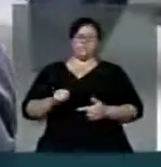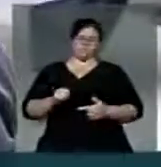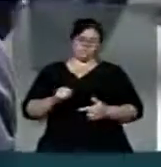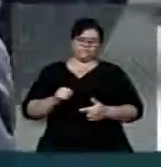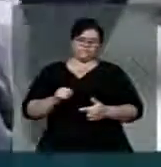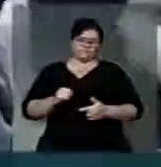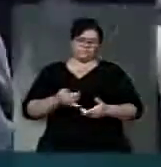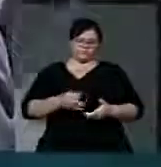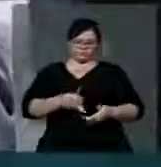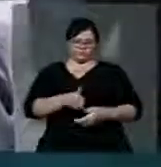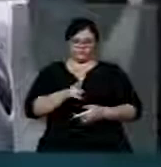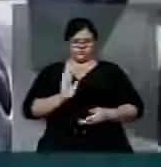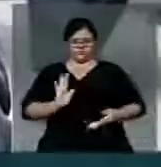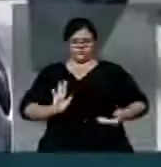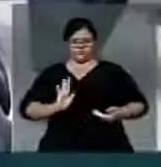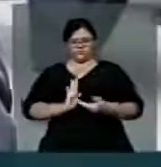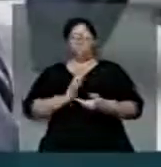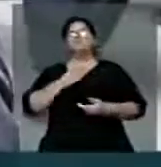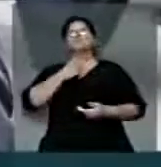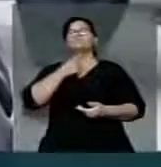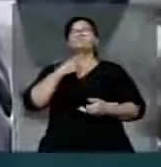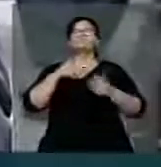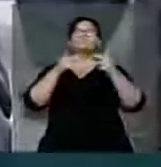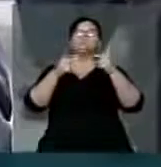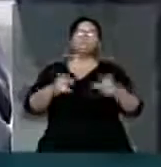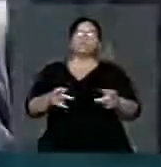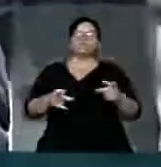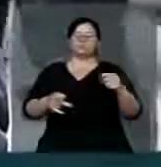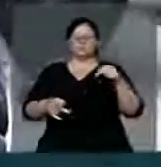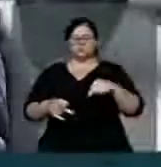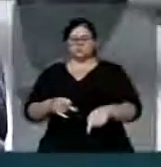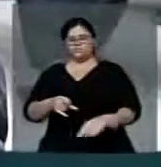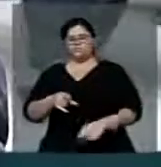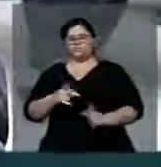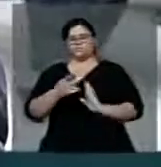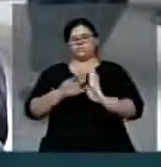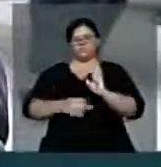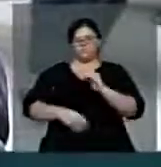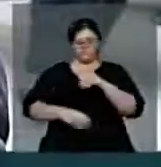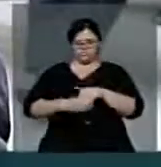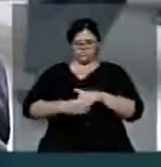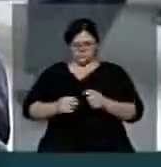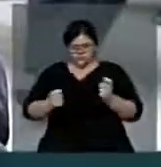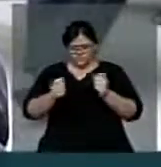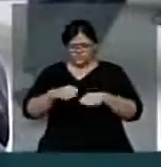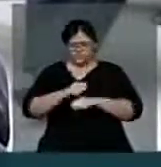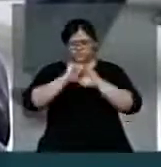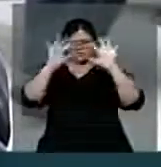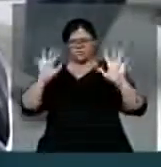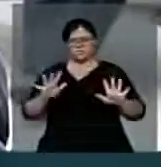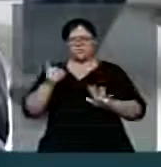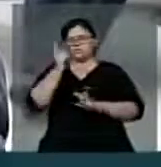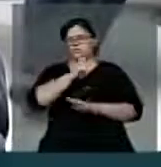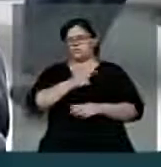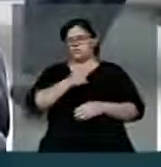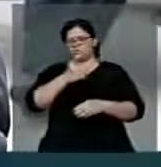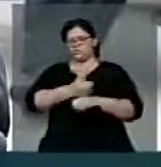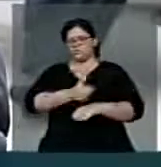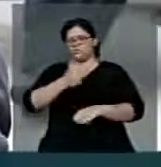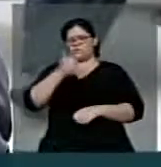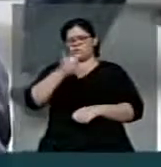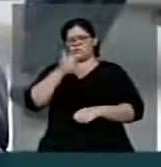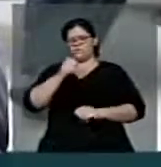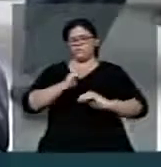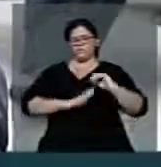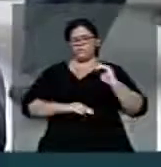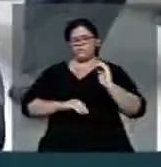que esse projeto venha ao plenário desta casa e aqui possa ser votado para que tenhamos esclarecimentos desses casos que